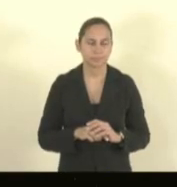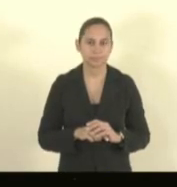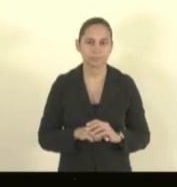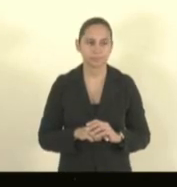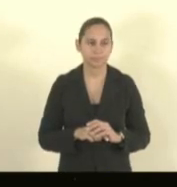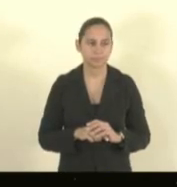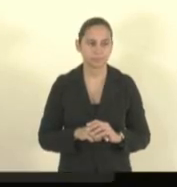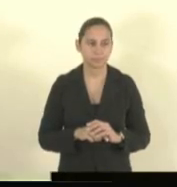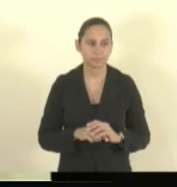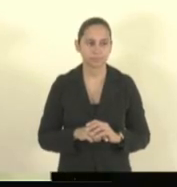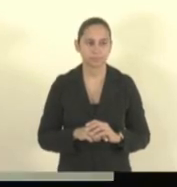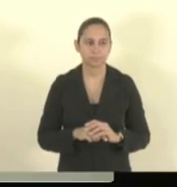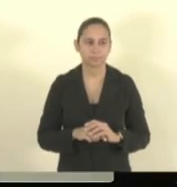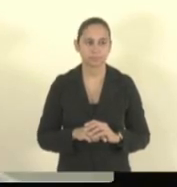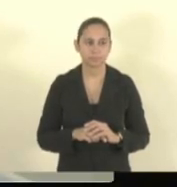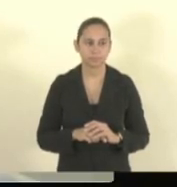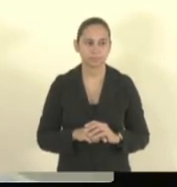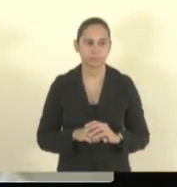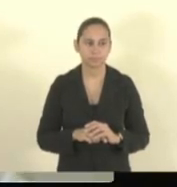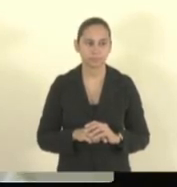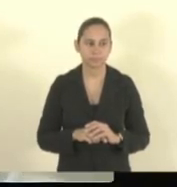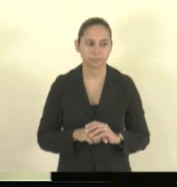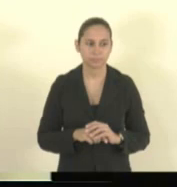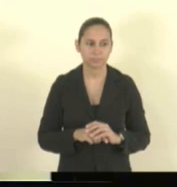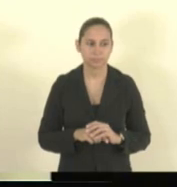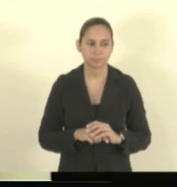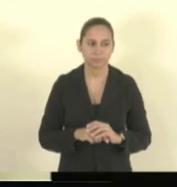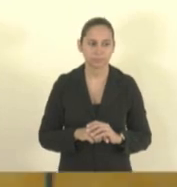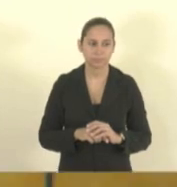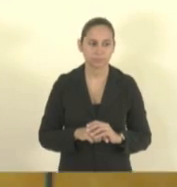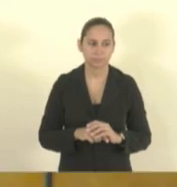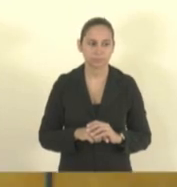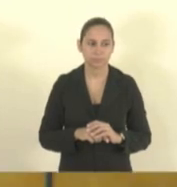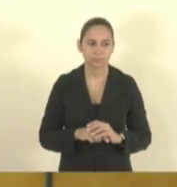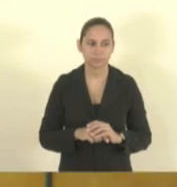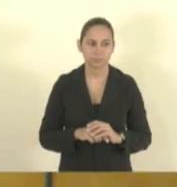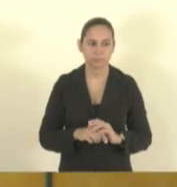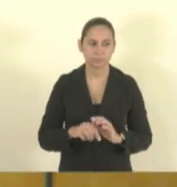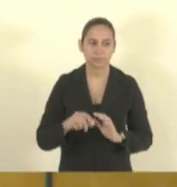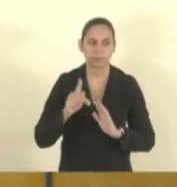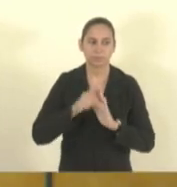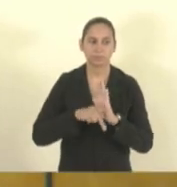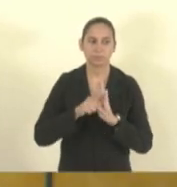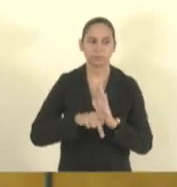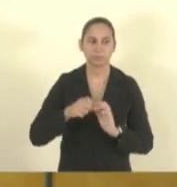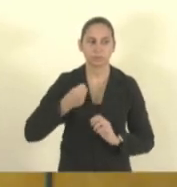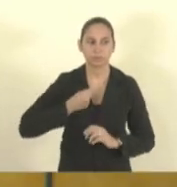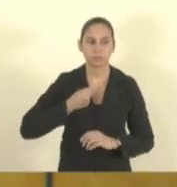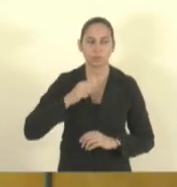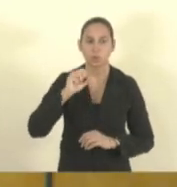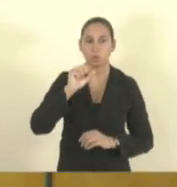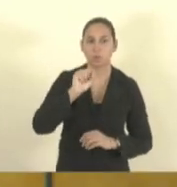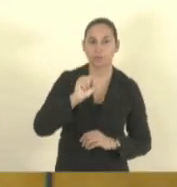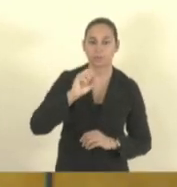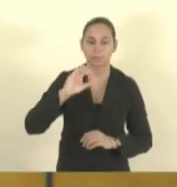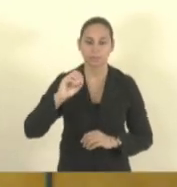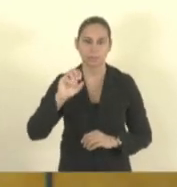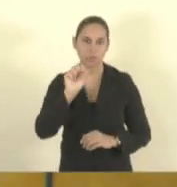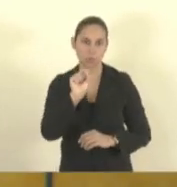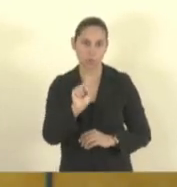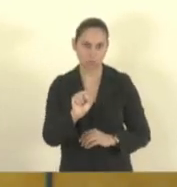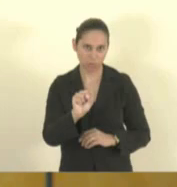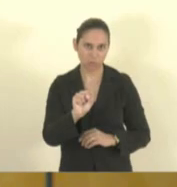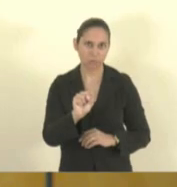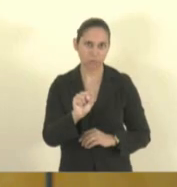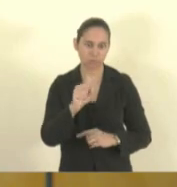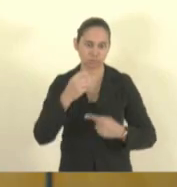Sr. Presidente. Não, é o 8... Deputado, é o 808, né, que nós discutimos e deixamos